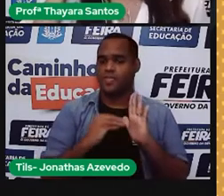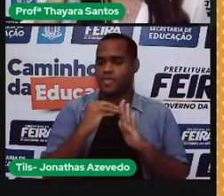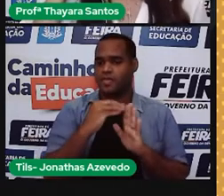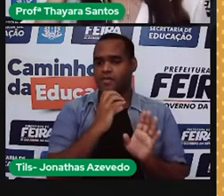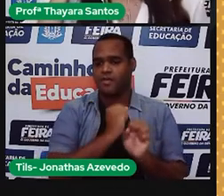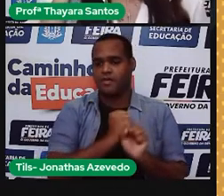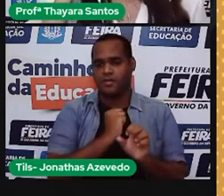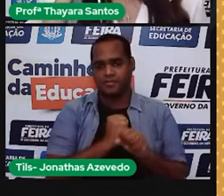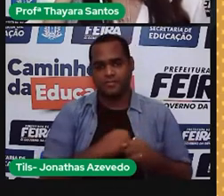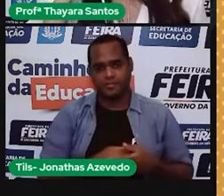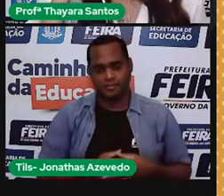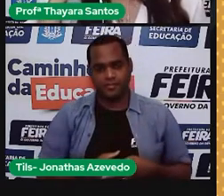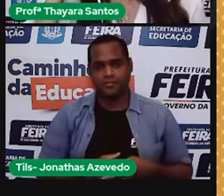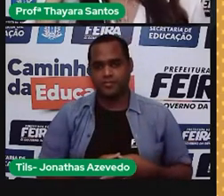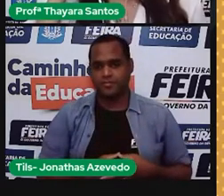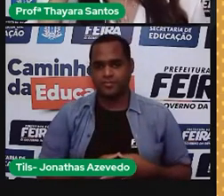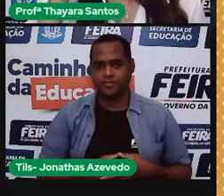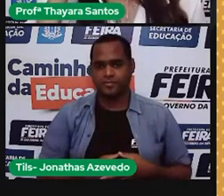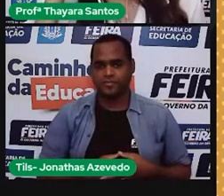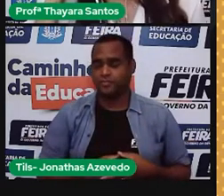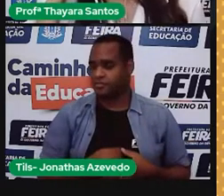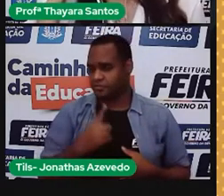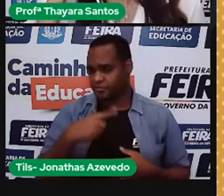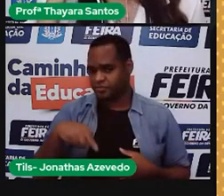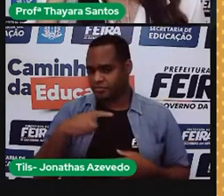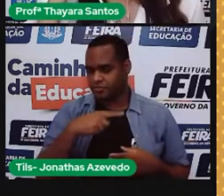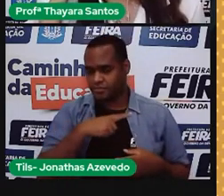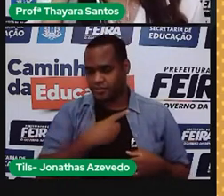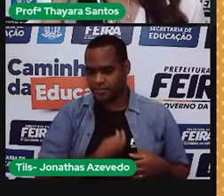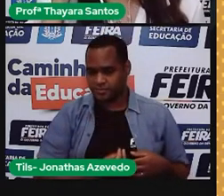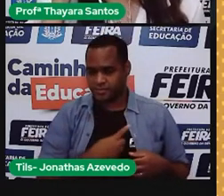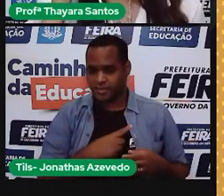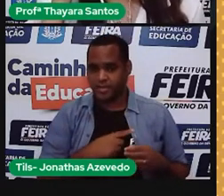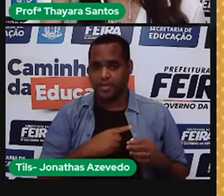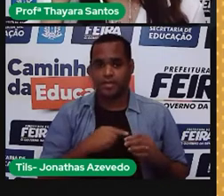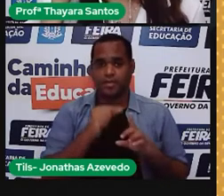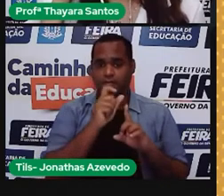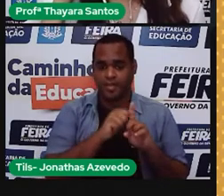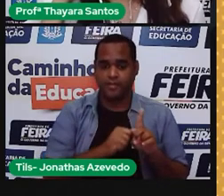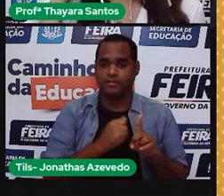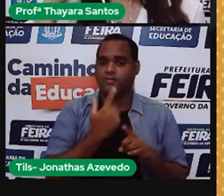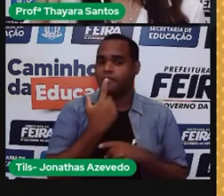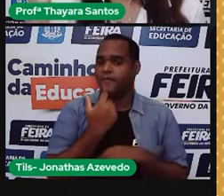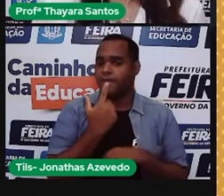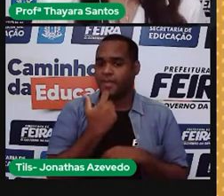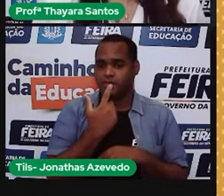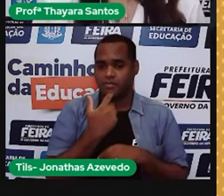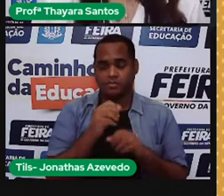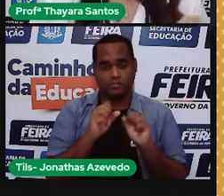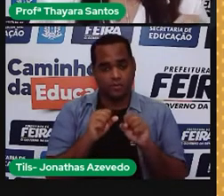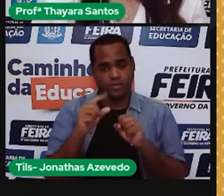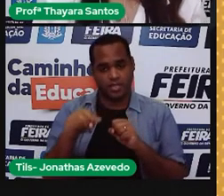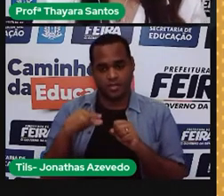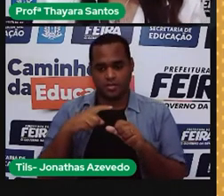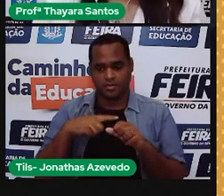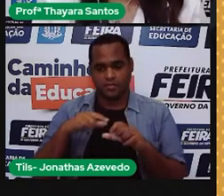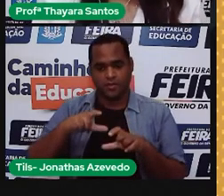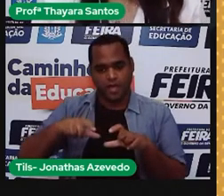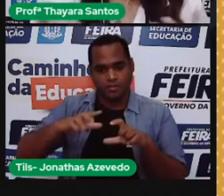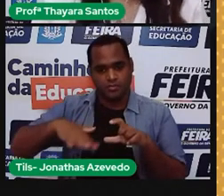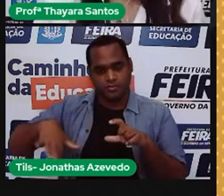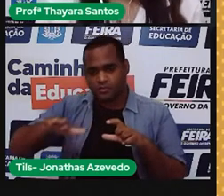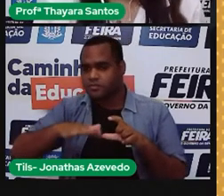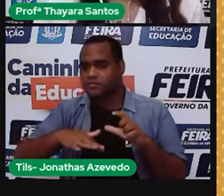Agora, se a gente está, naquele mês, na bandeira vermelha, que é aquela que as condições das hidrelétricas estão muito